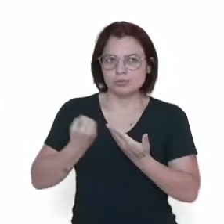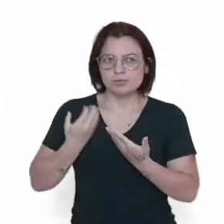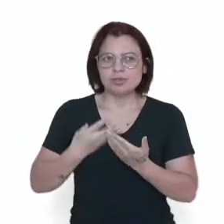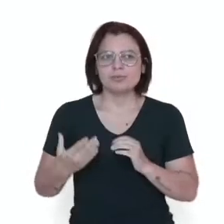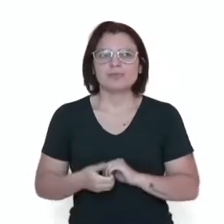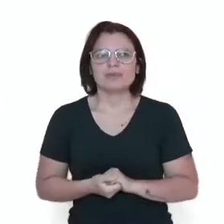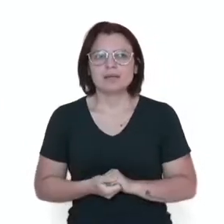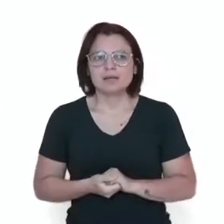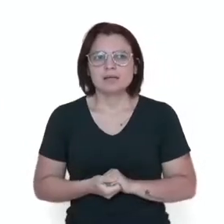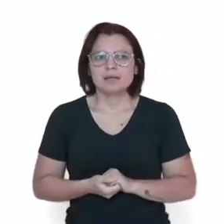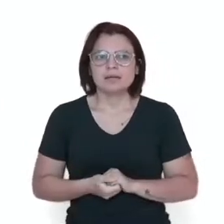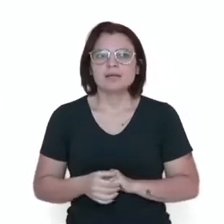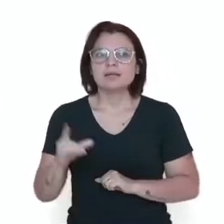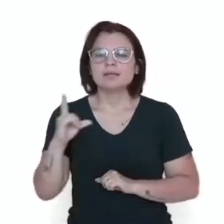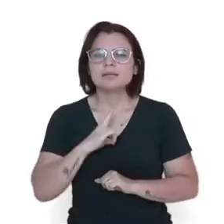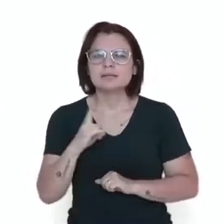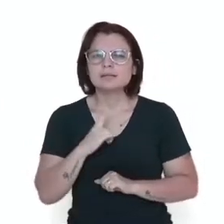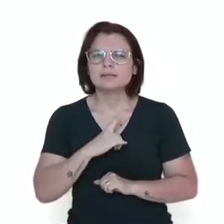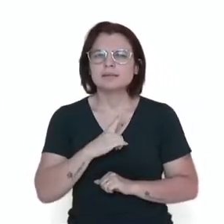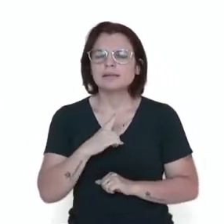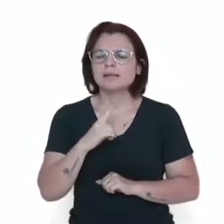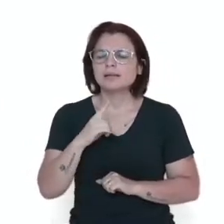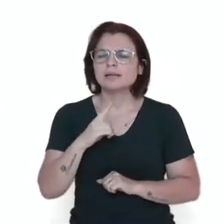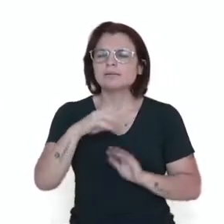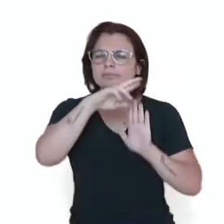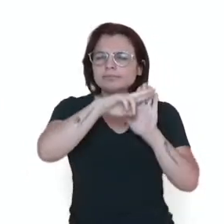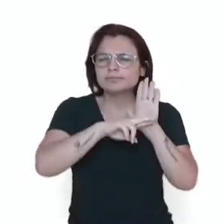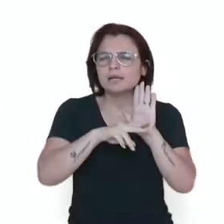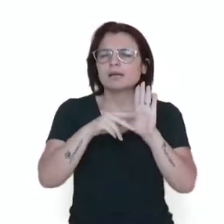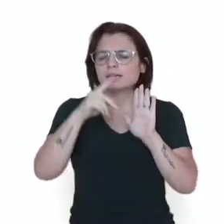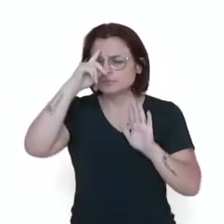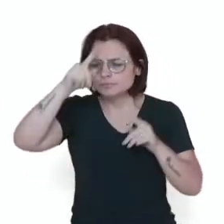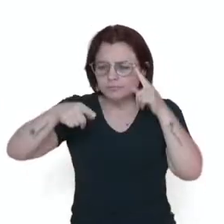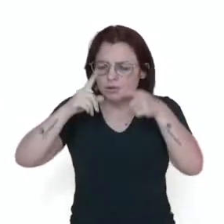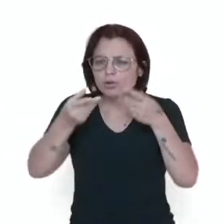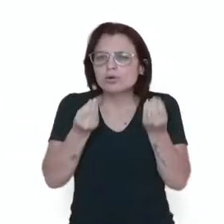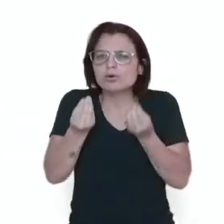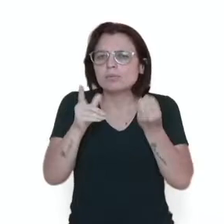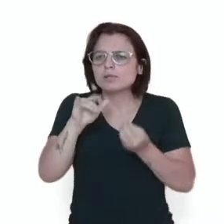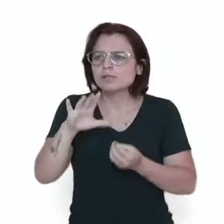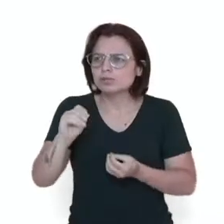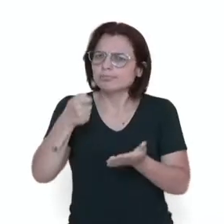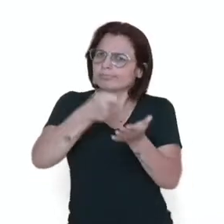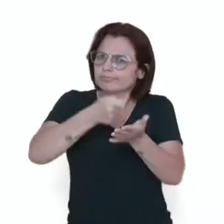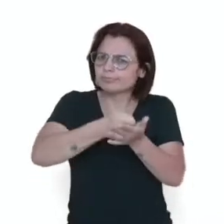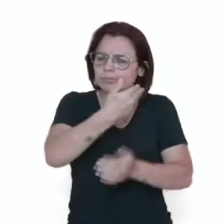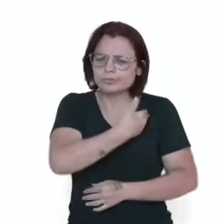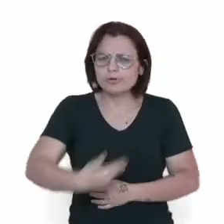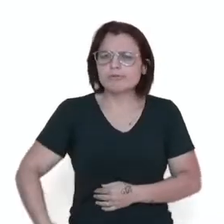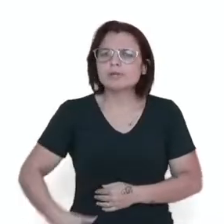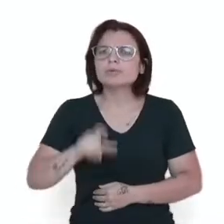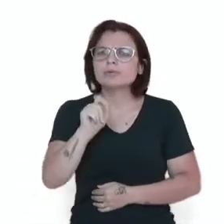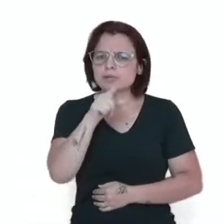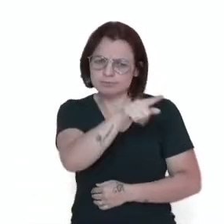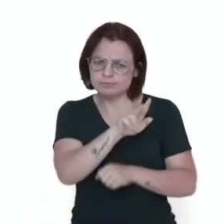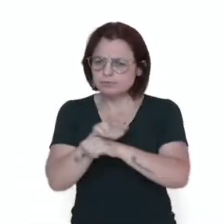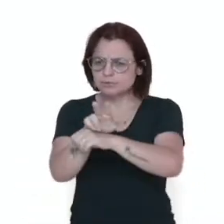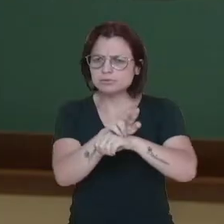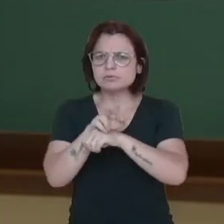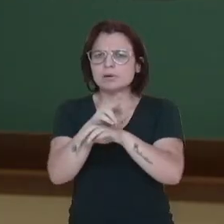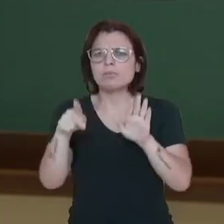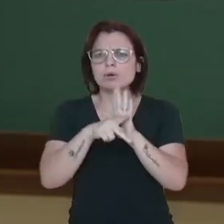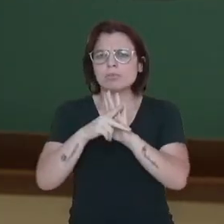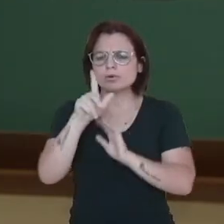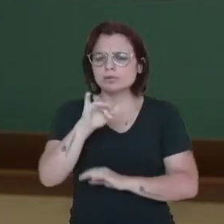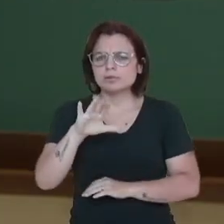organiza de forma com que o país lida com o lixo, exigindo dos setores públicos e privados transparência no gerenciamento de seus resíduos.